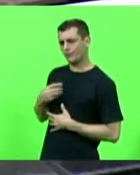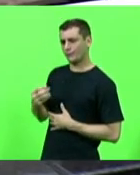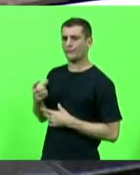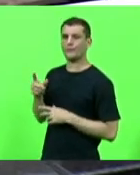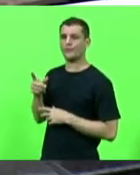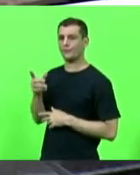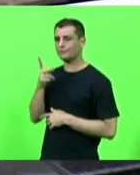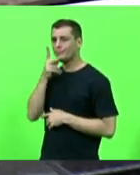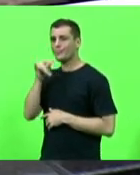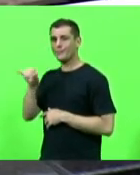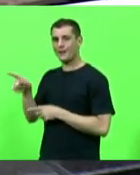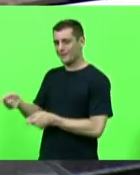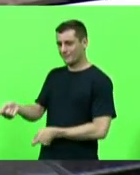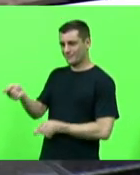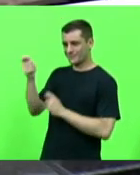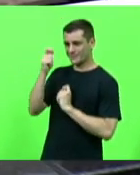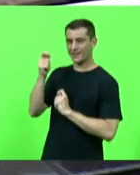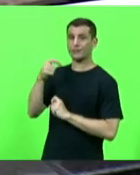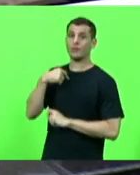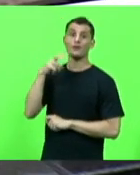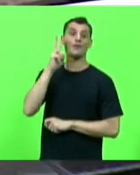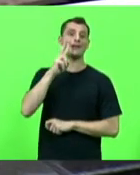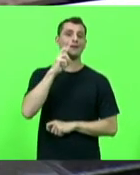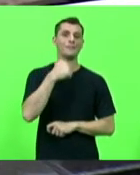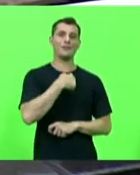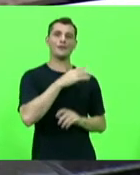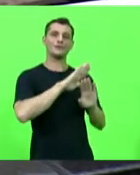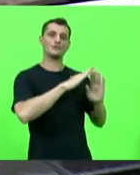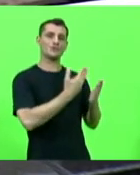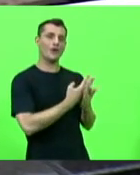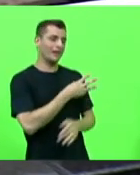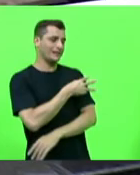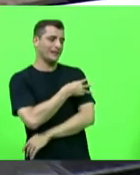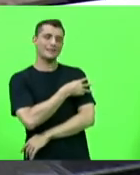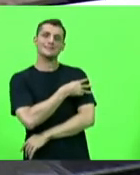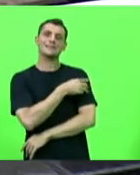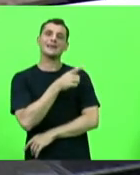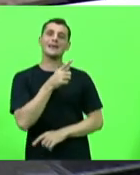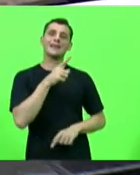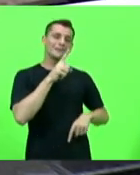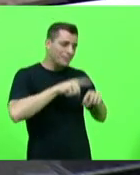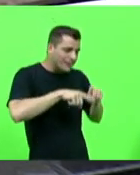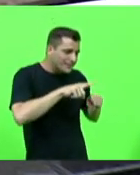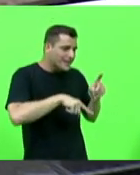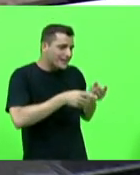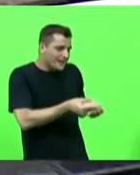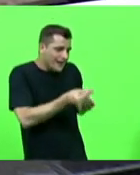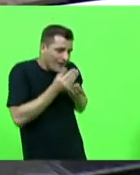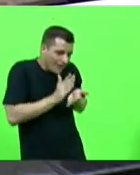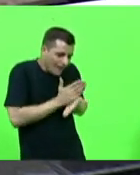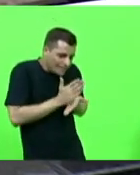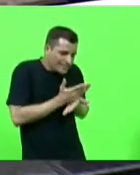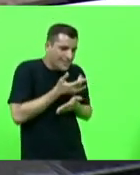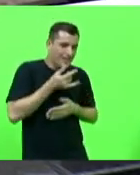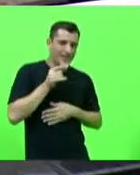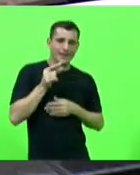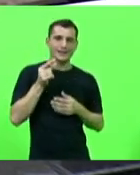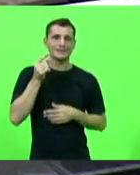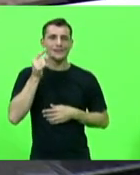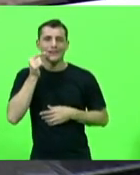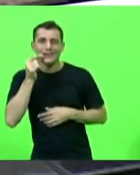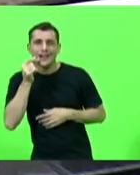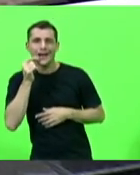único ano na terceira série quando eu ganhei os materiais então eu tive os cadernos a canetinha o lápis eu me lembro que naquele dia eu fui muito